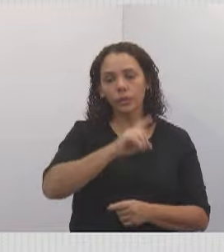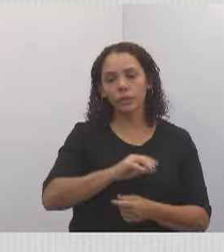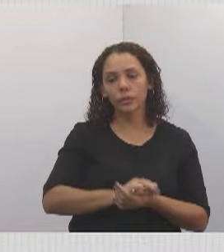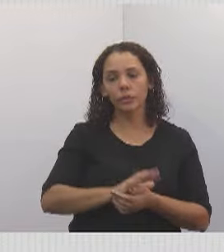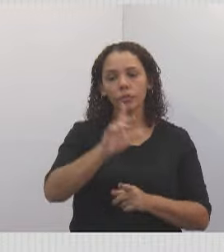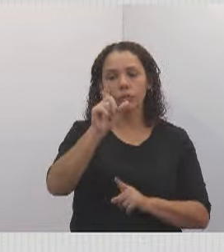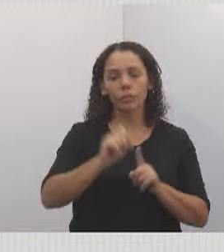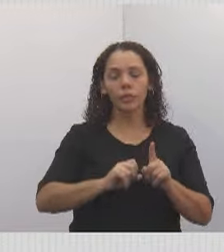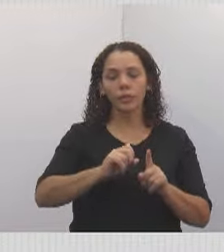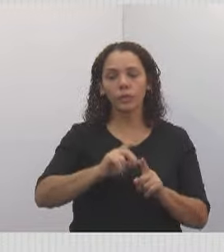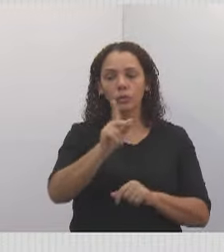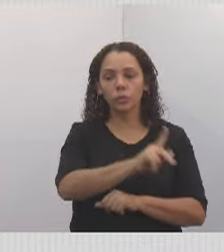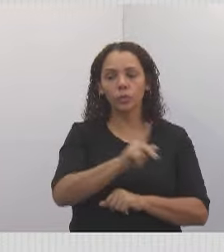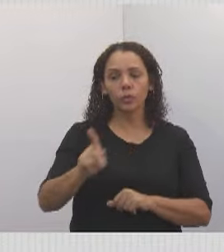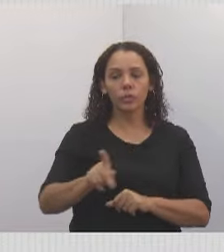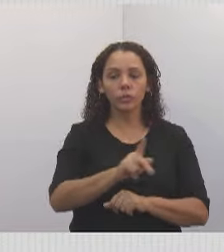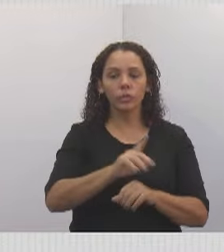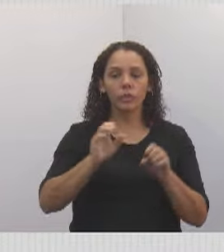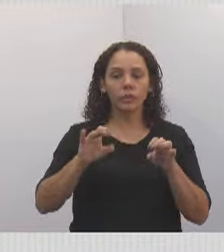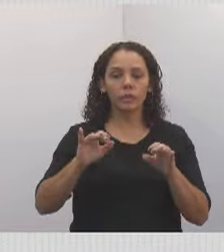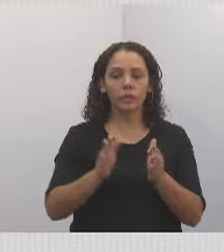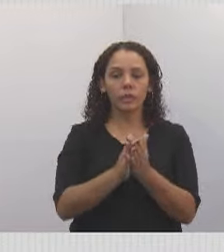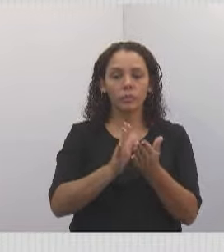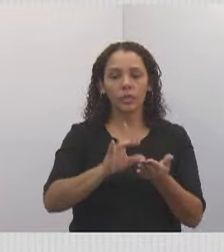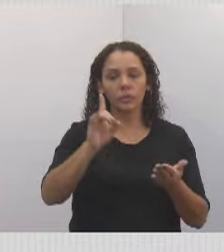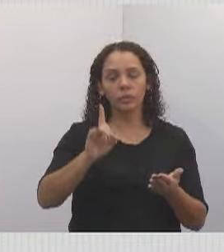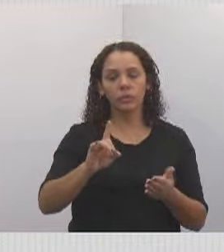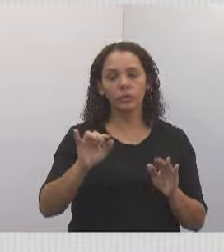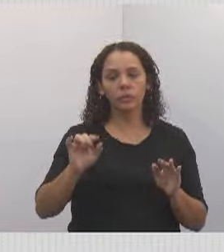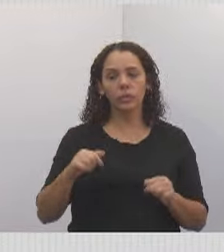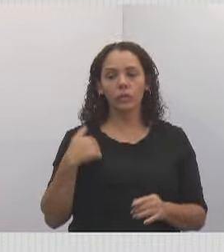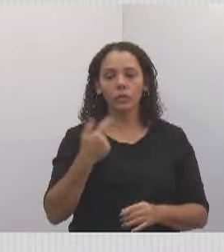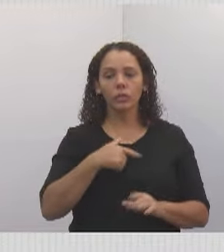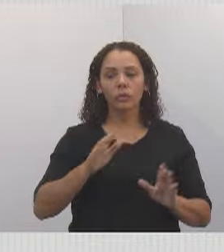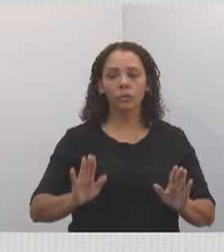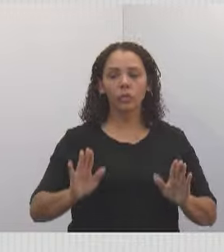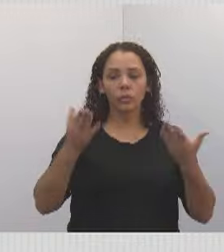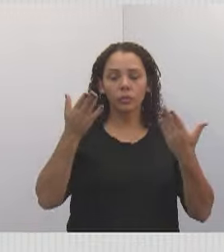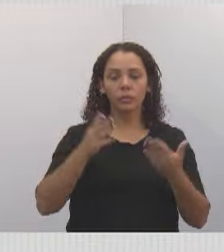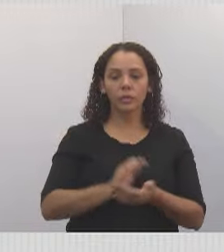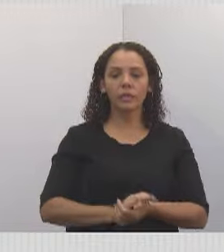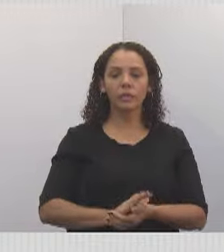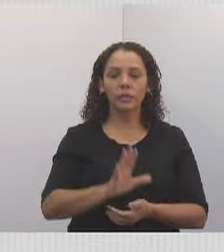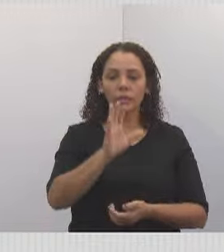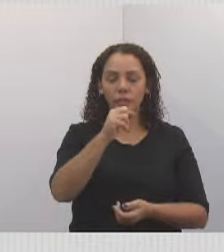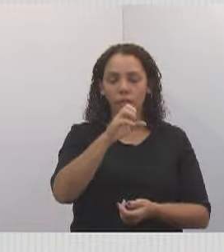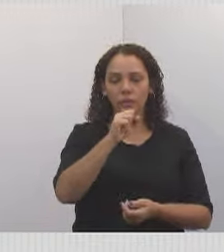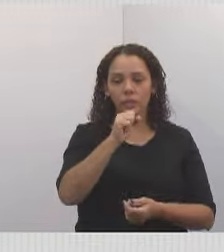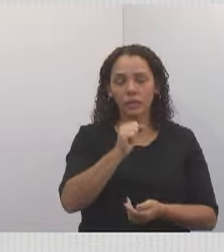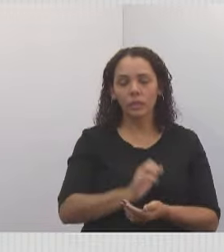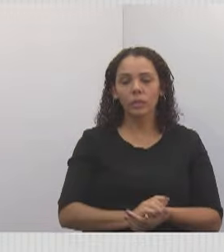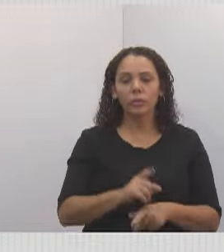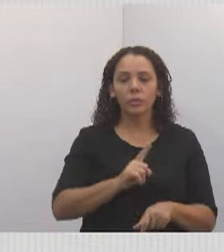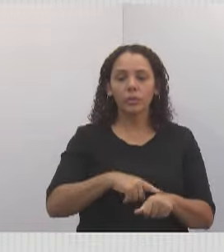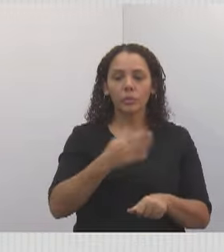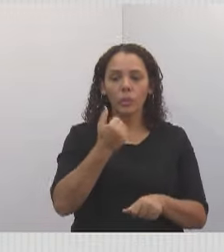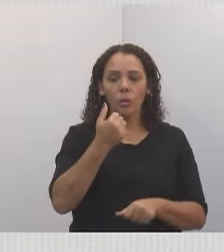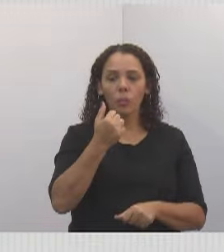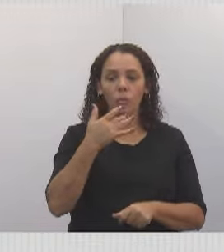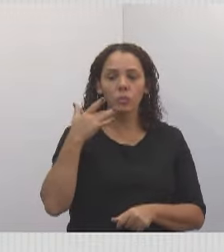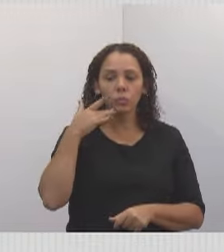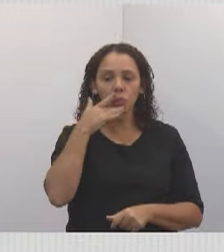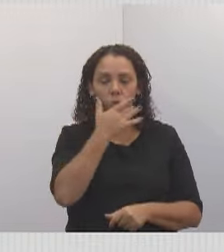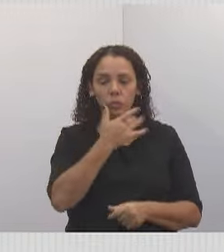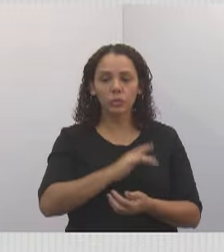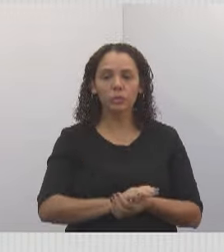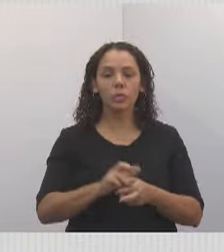E nós comemoramos no sábado, num almoço delicioso também, lá no sítio da Renata e do Vicente. É sempre uma